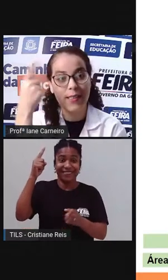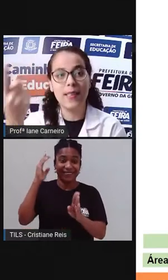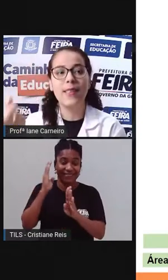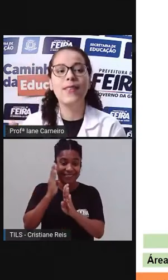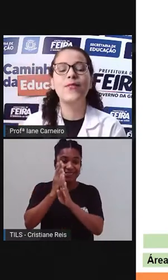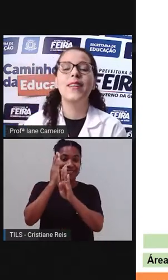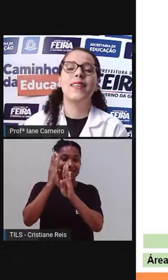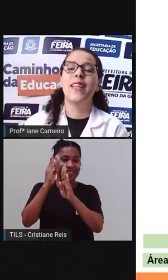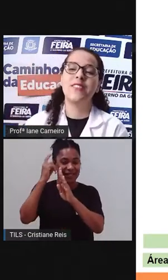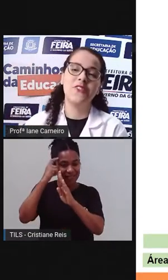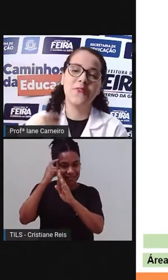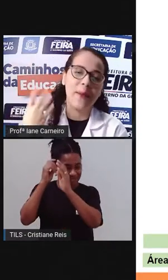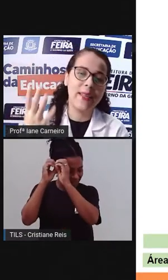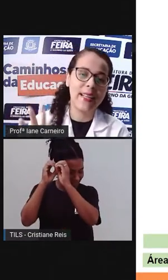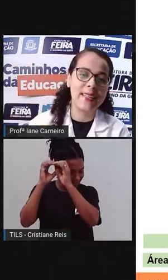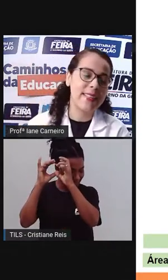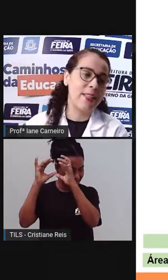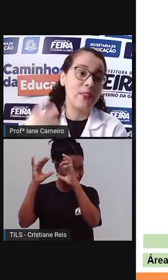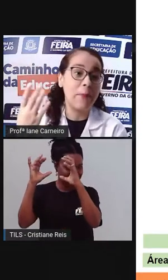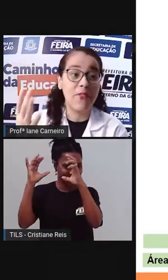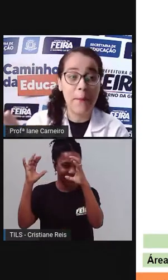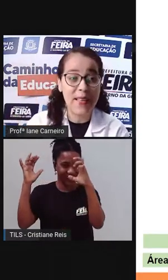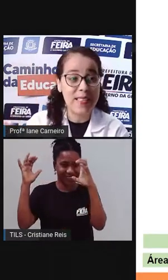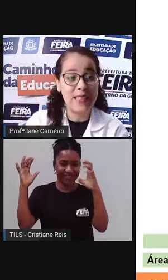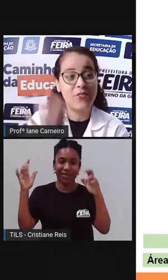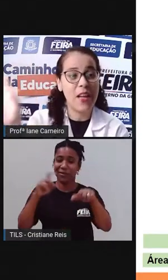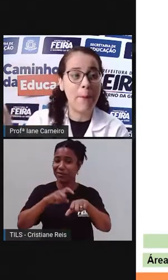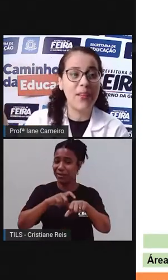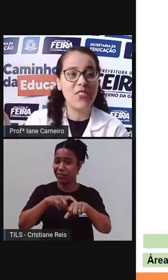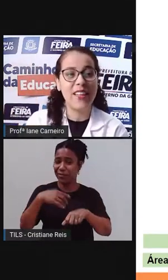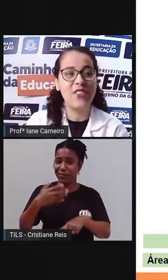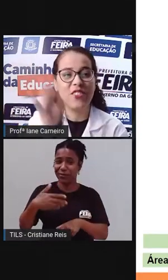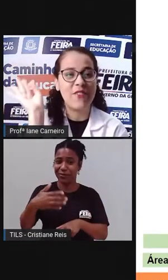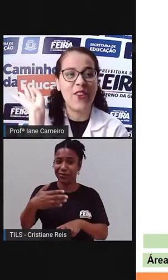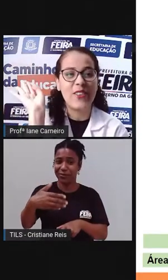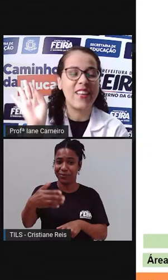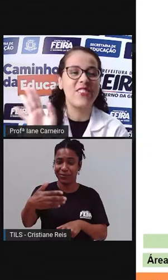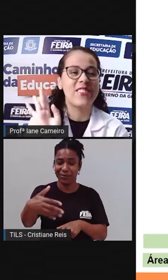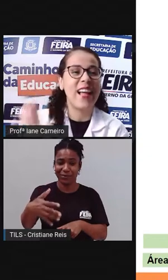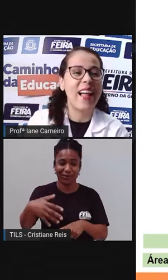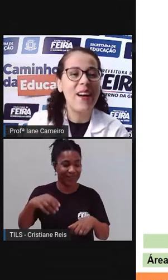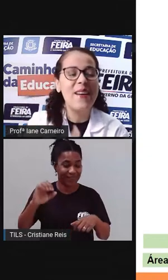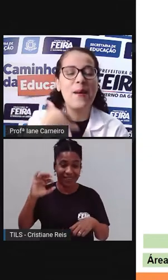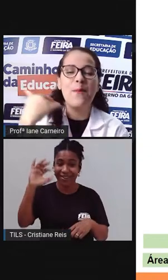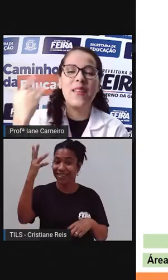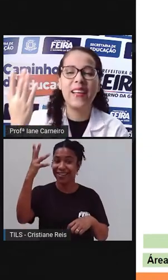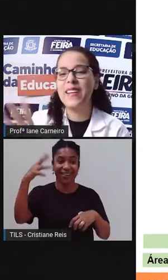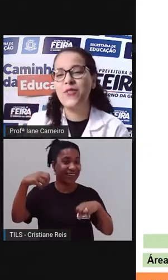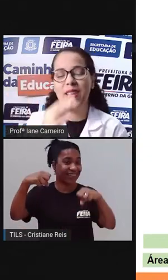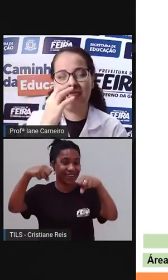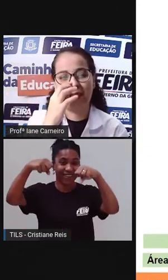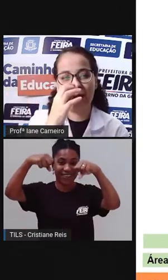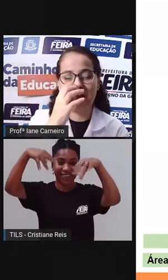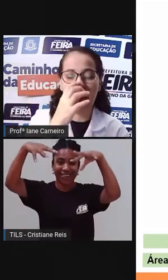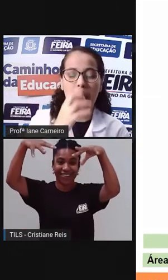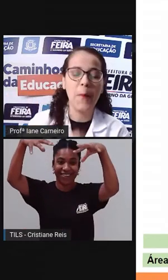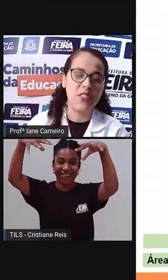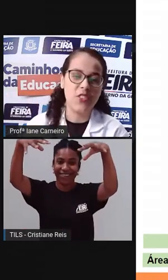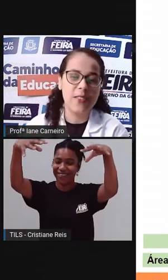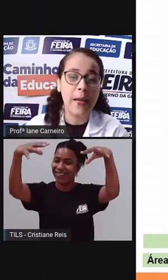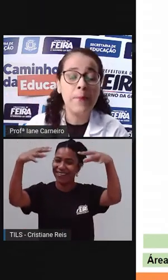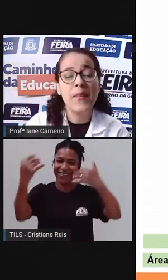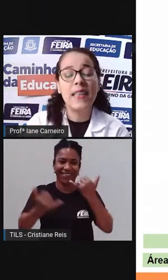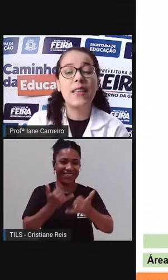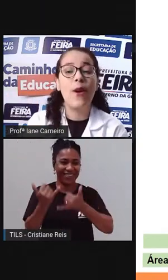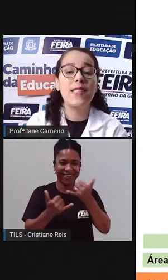imaginação, né? A gente vai brincando ali, o tempo vai passando e de repente a energia volta e a gente está lá brincando, fazendo as coisas normalmente,